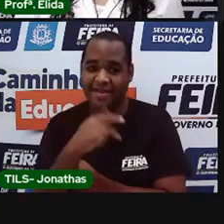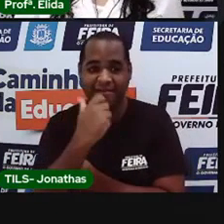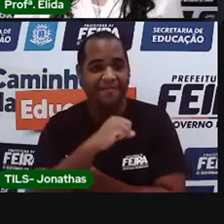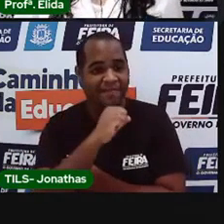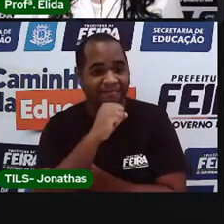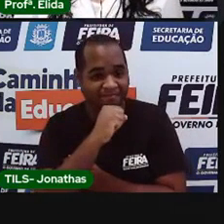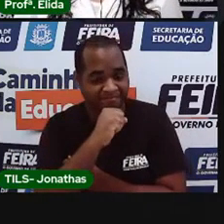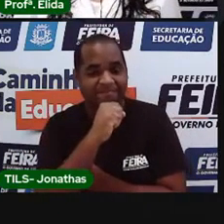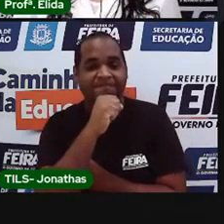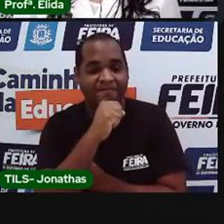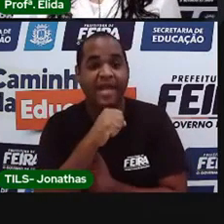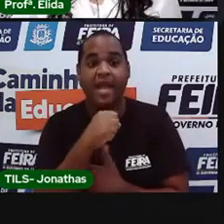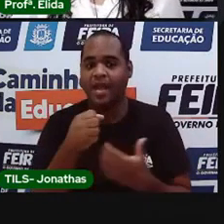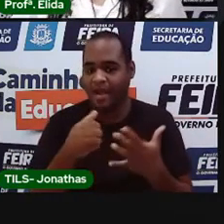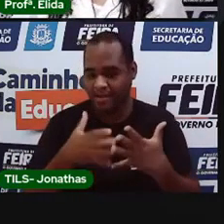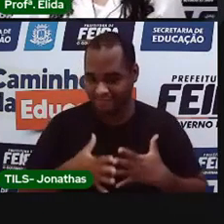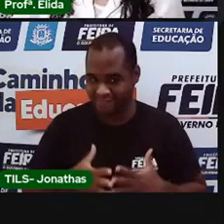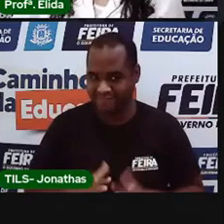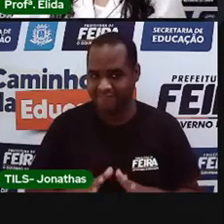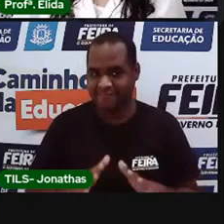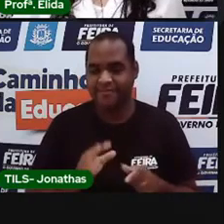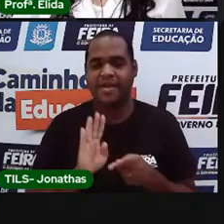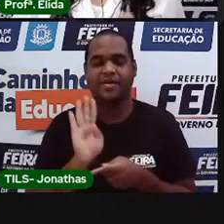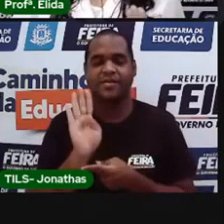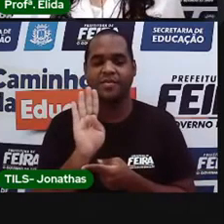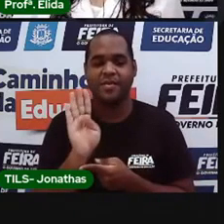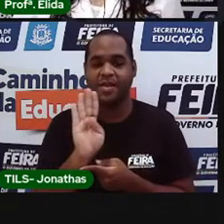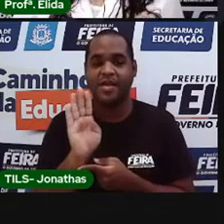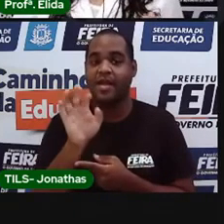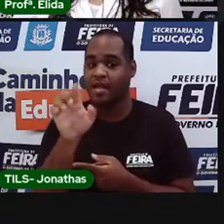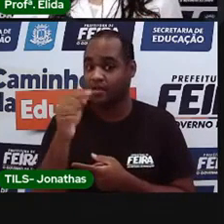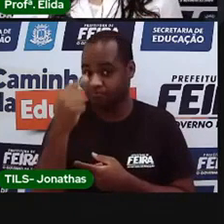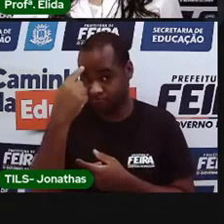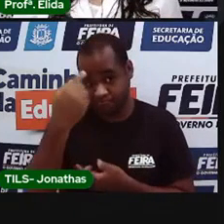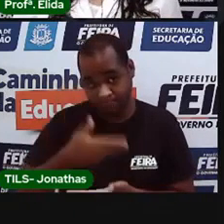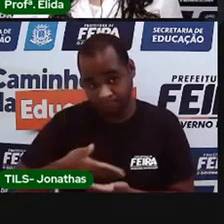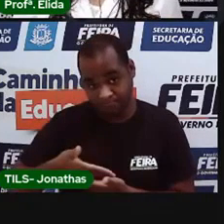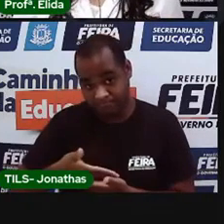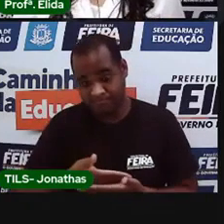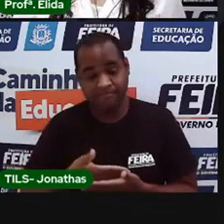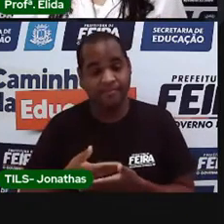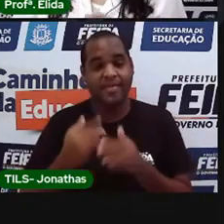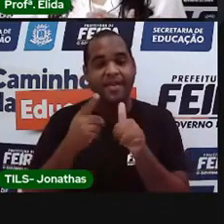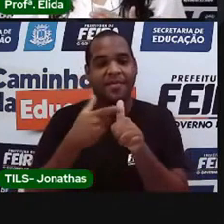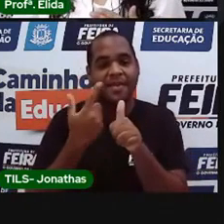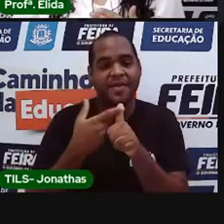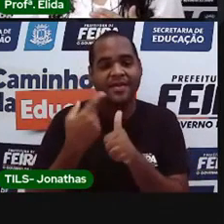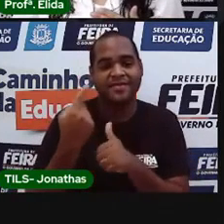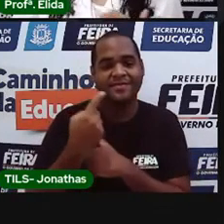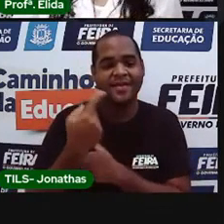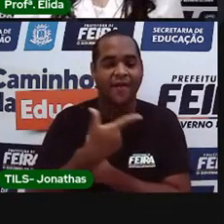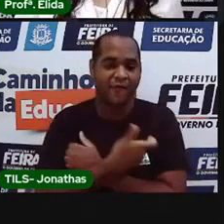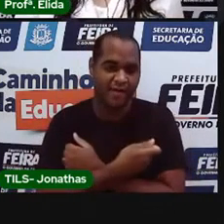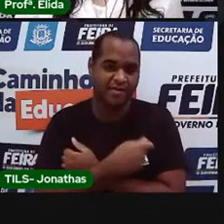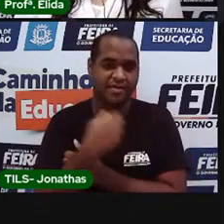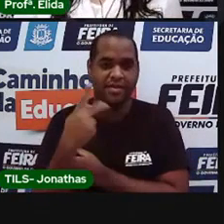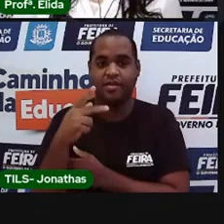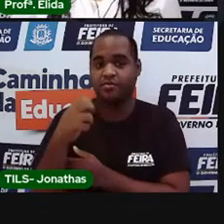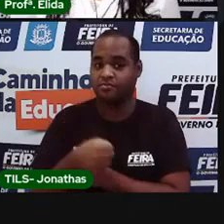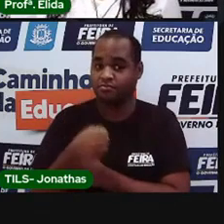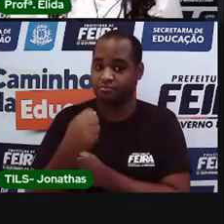mesmo. Ao nascer, o bebê toma a sua primeira vacina, que é o leite da mãe.